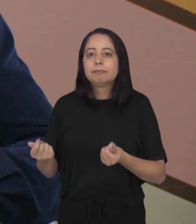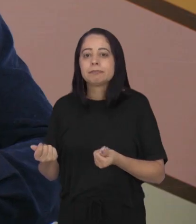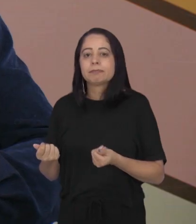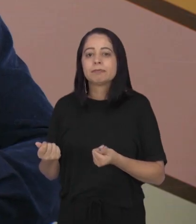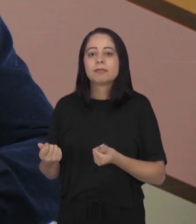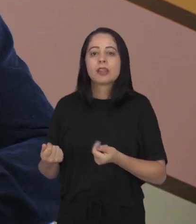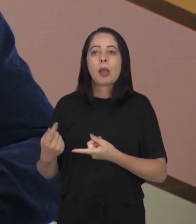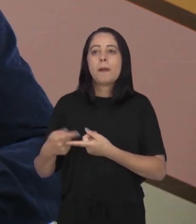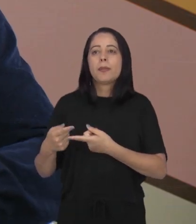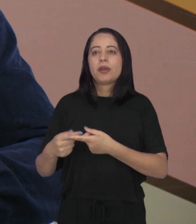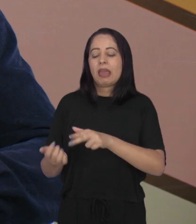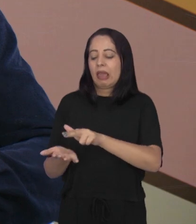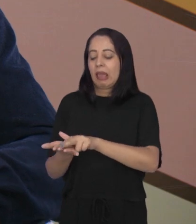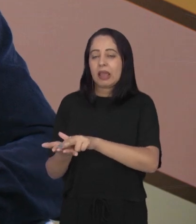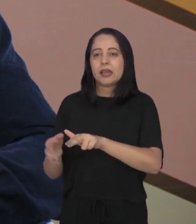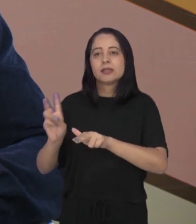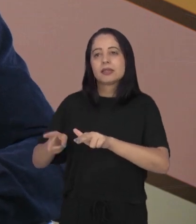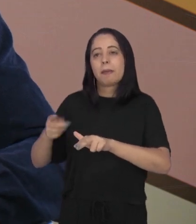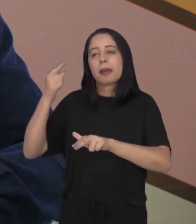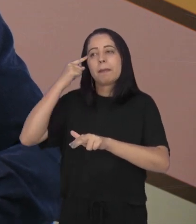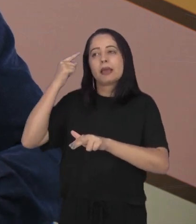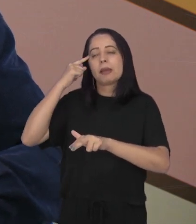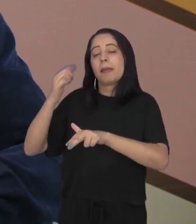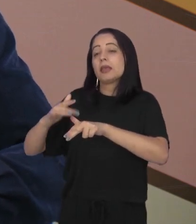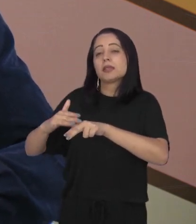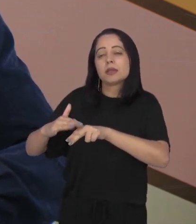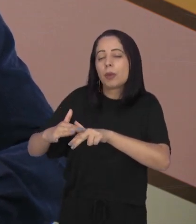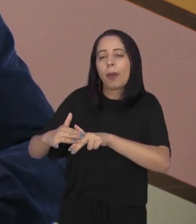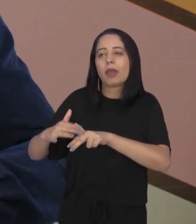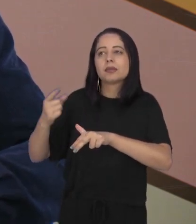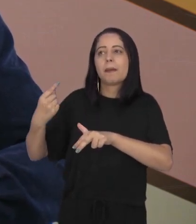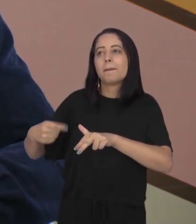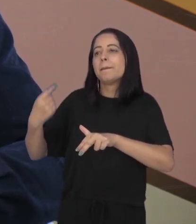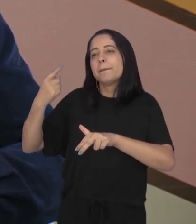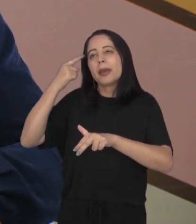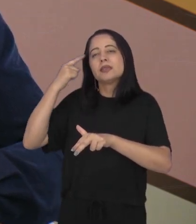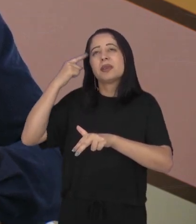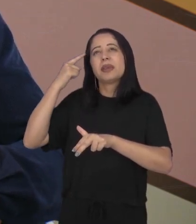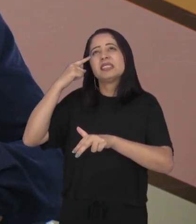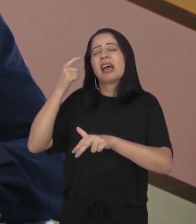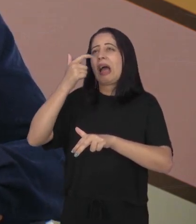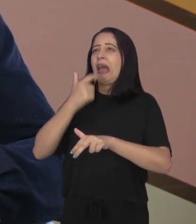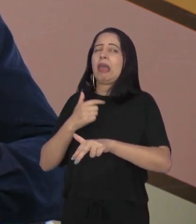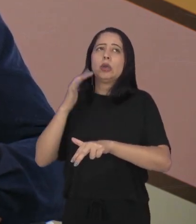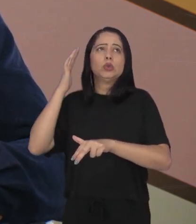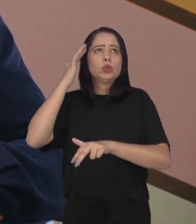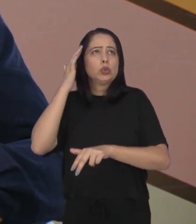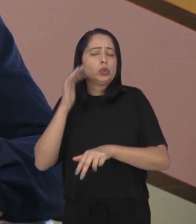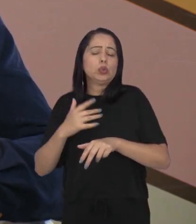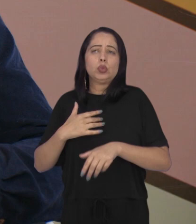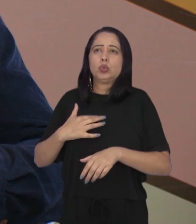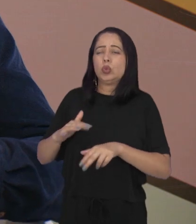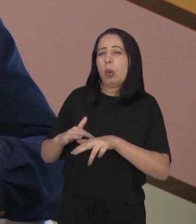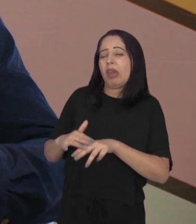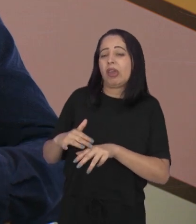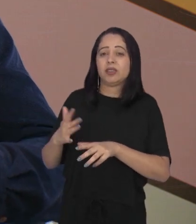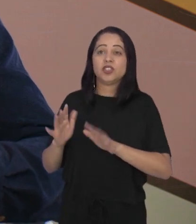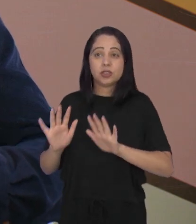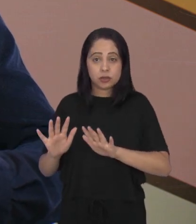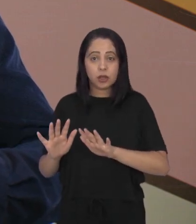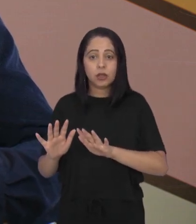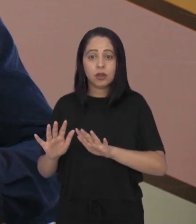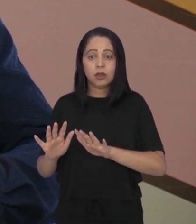como uma doença, um diagnóstico, um leito. E isso é um processo interno que gera uma